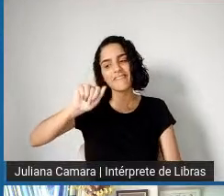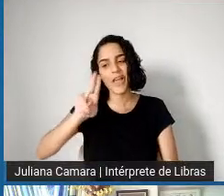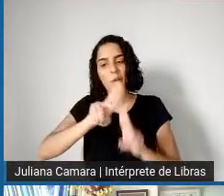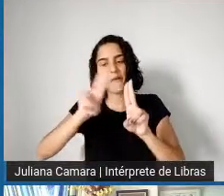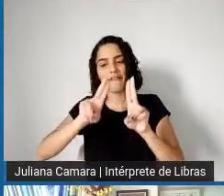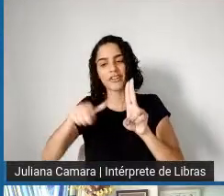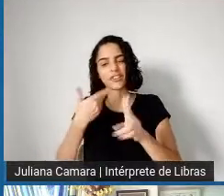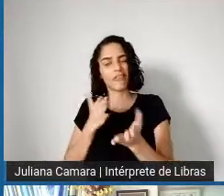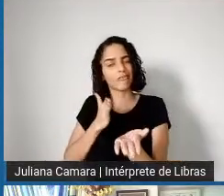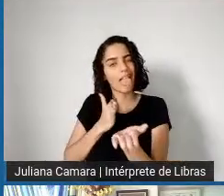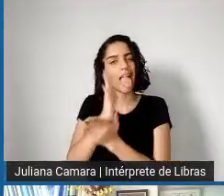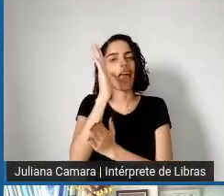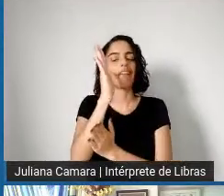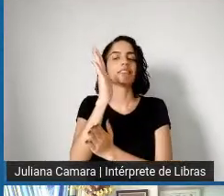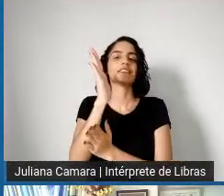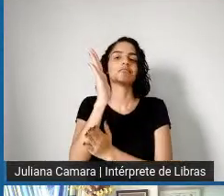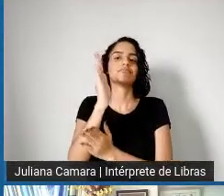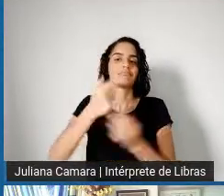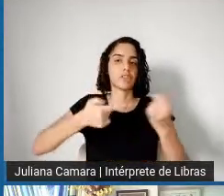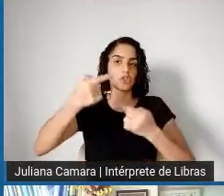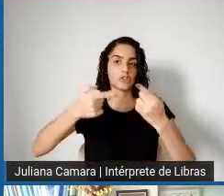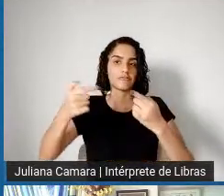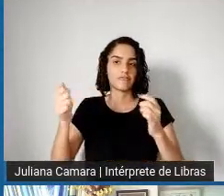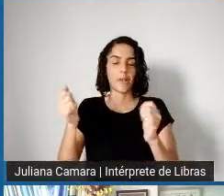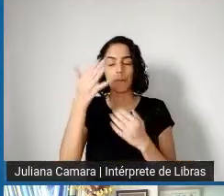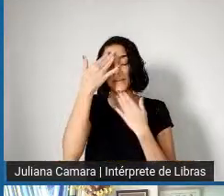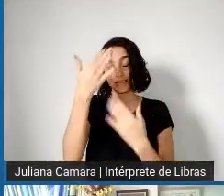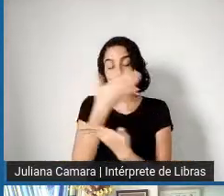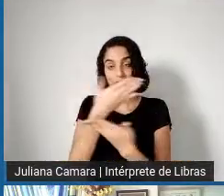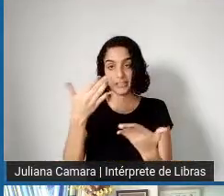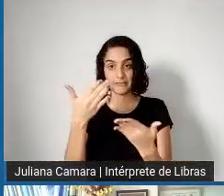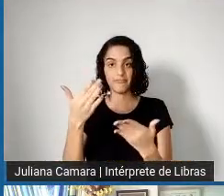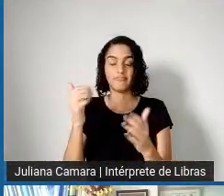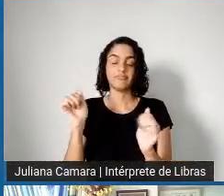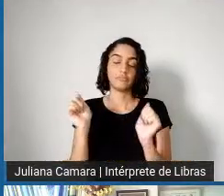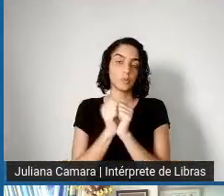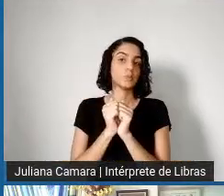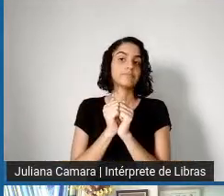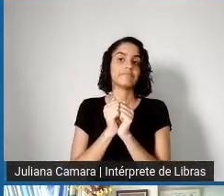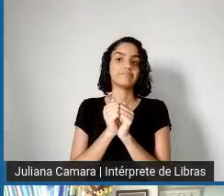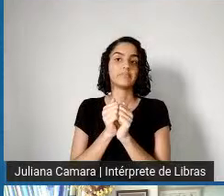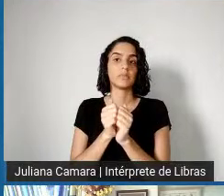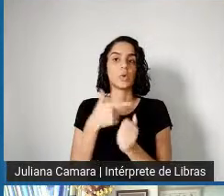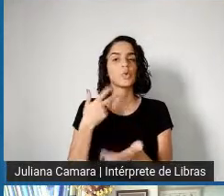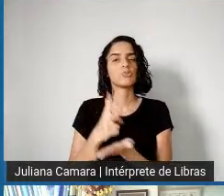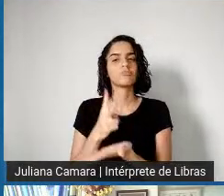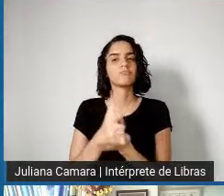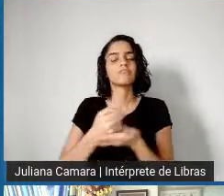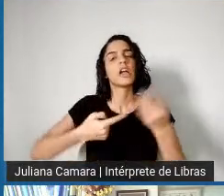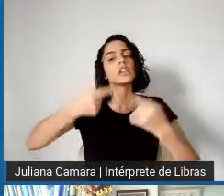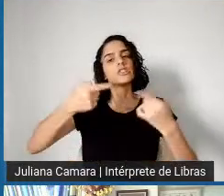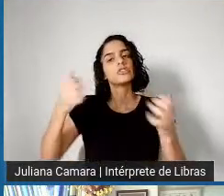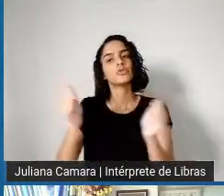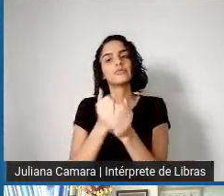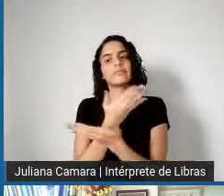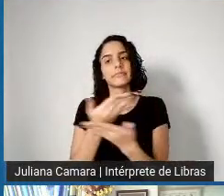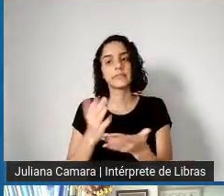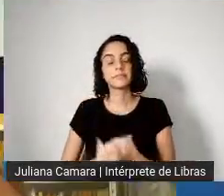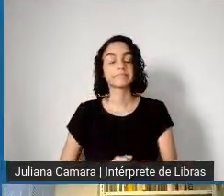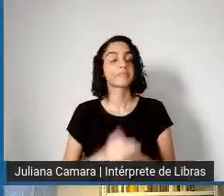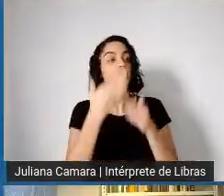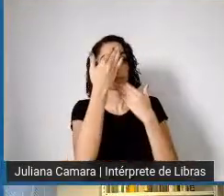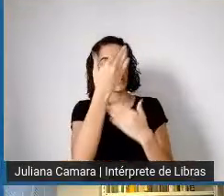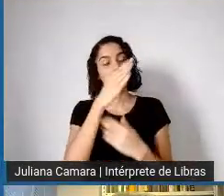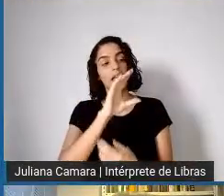avançar nessa discussão. Muito obrigado por estar aqui nessa mesa e continuar o diálogo com vocês. Muito obrigada,